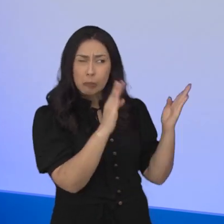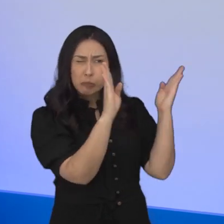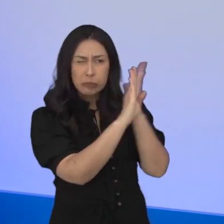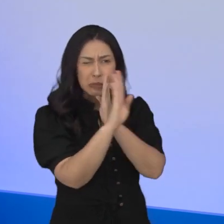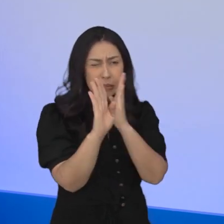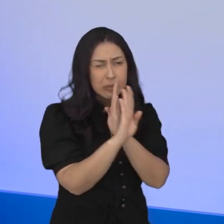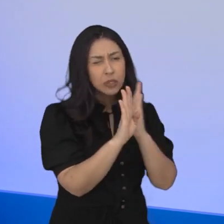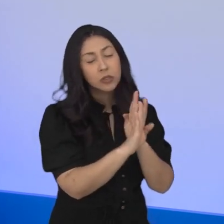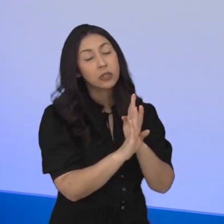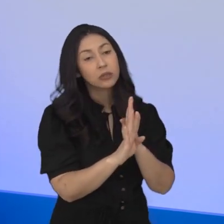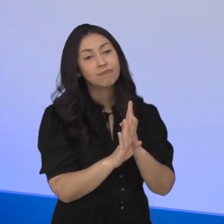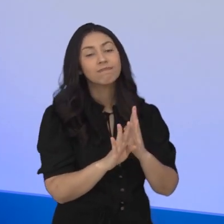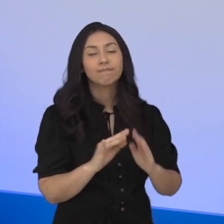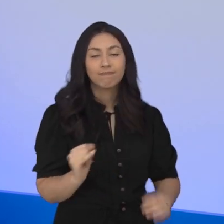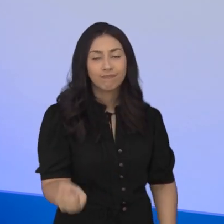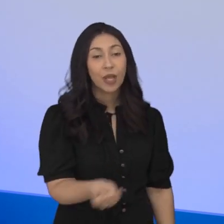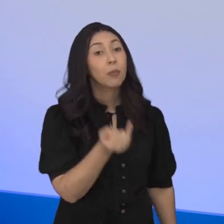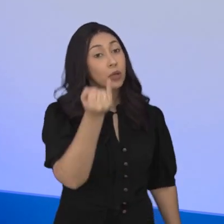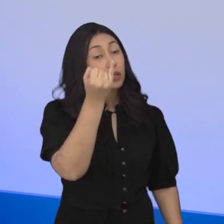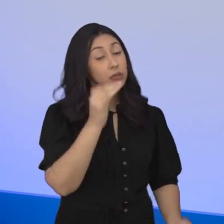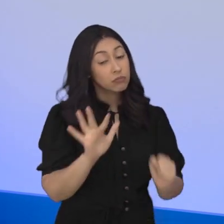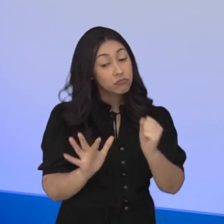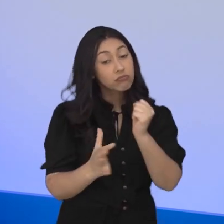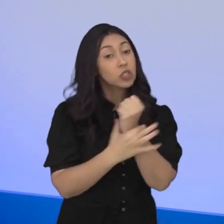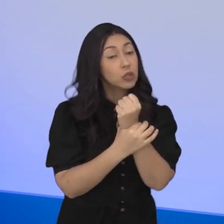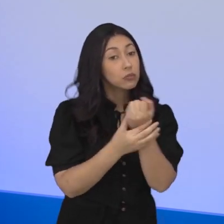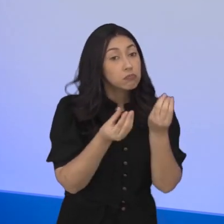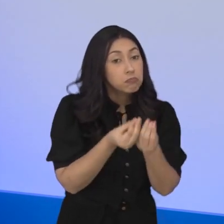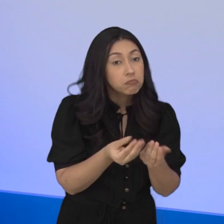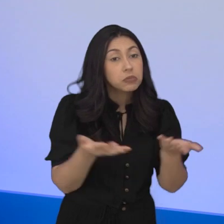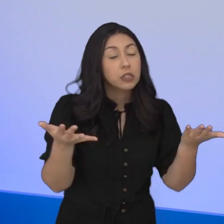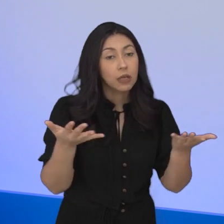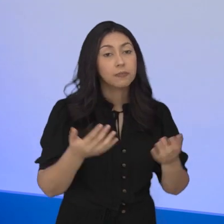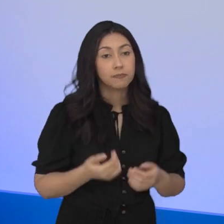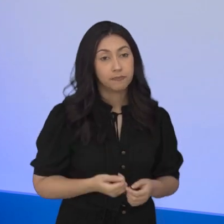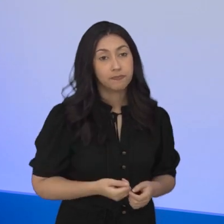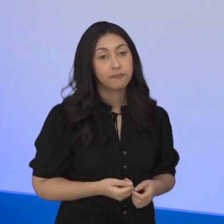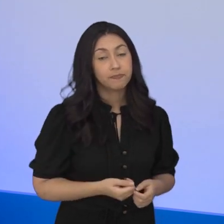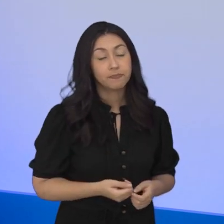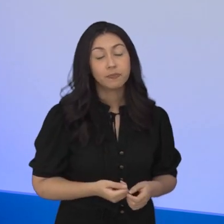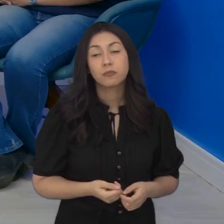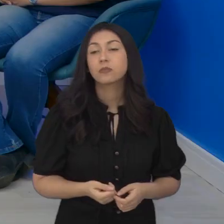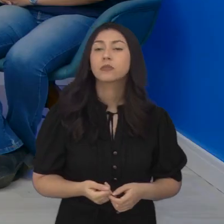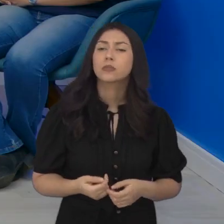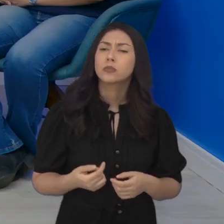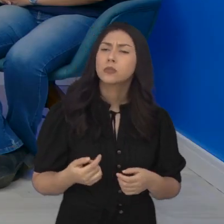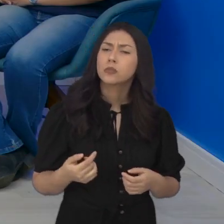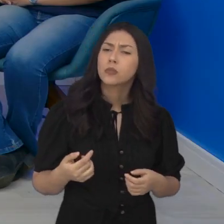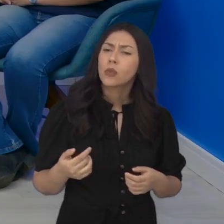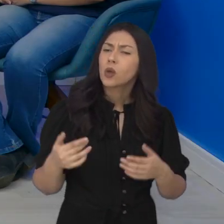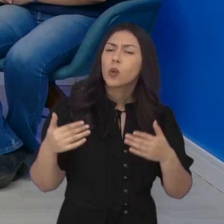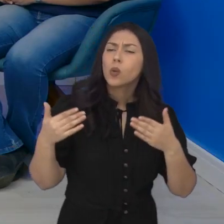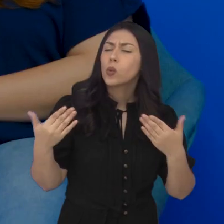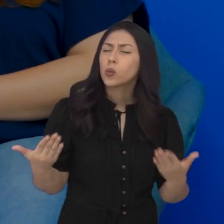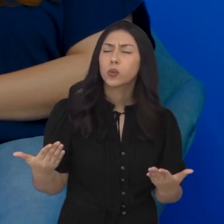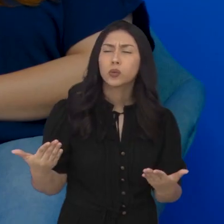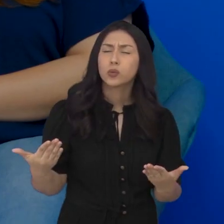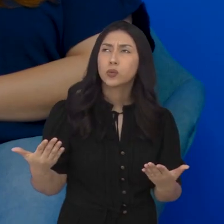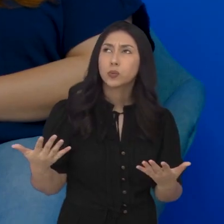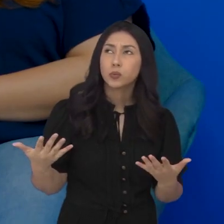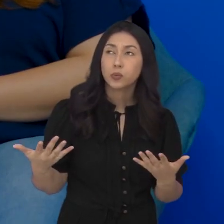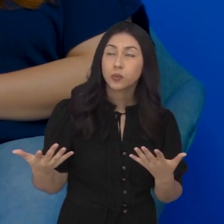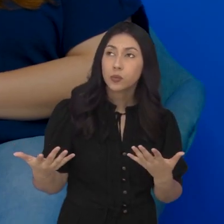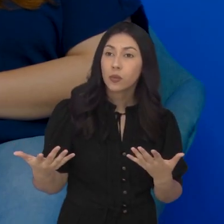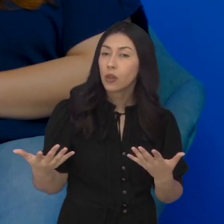algumas perseguições. Então é importante que se tenha essas garantias voltadas ao funcionário público. E Marcos, quando se